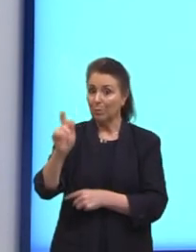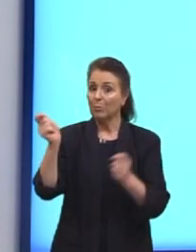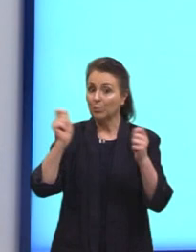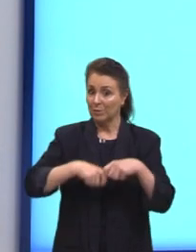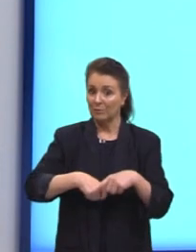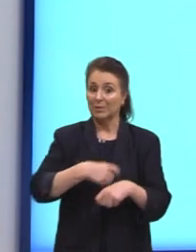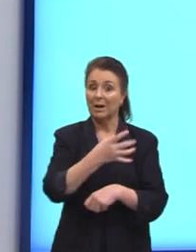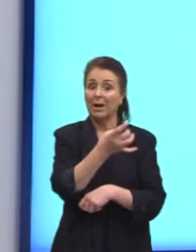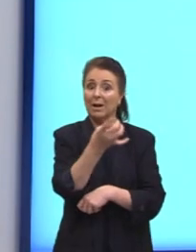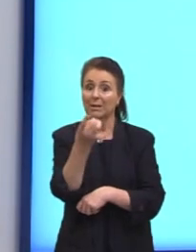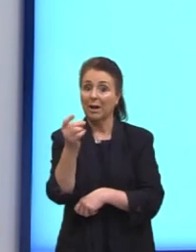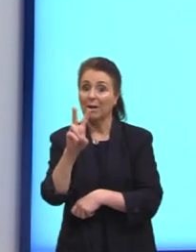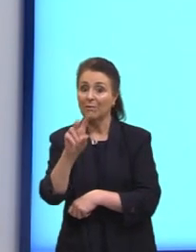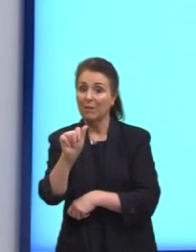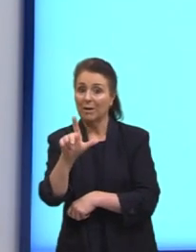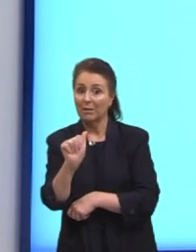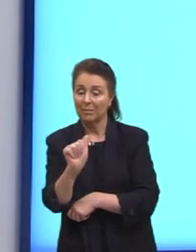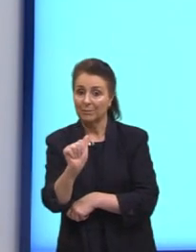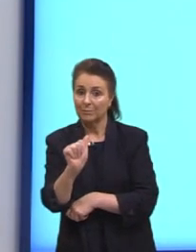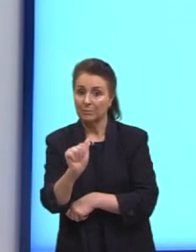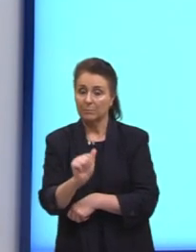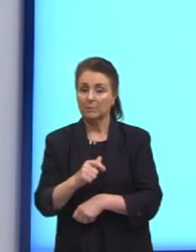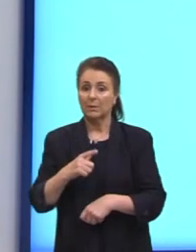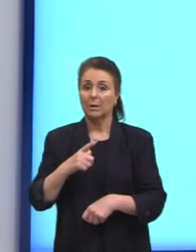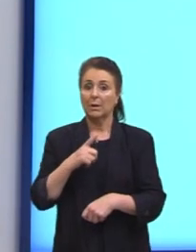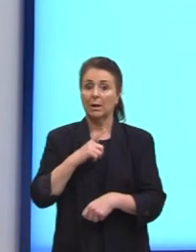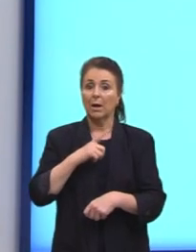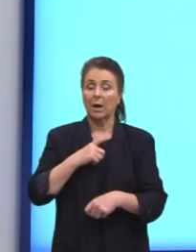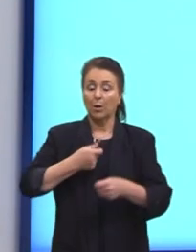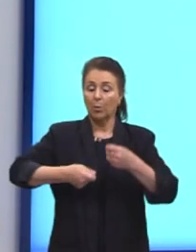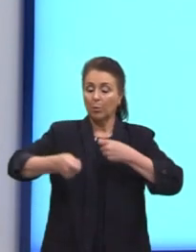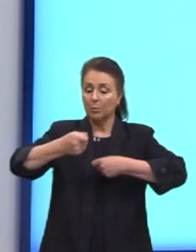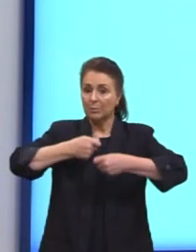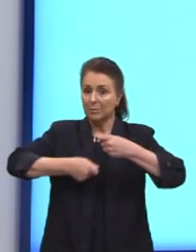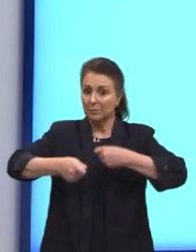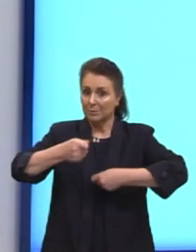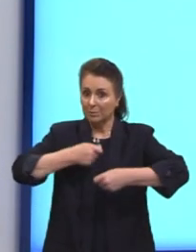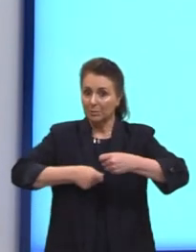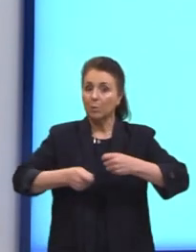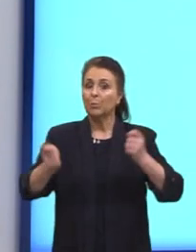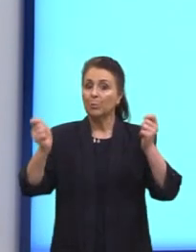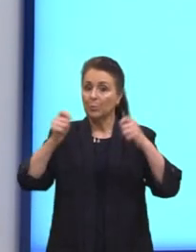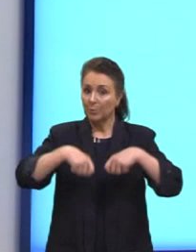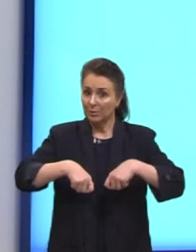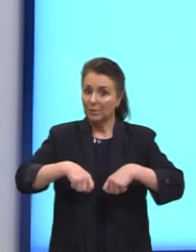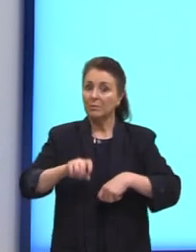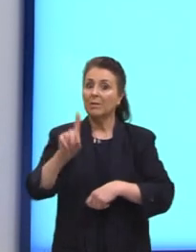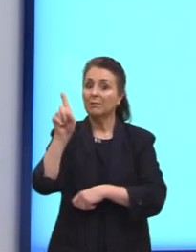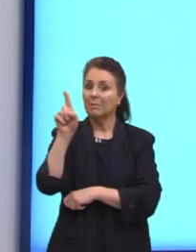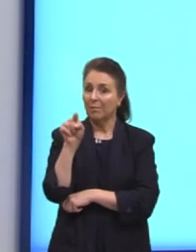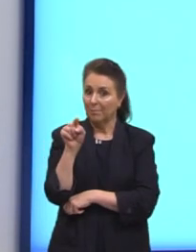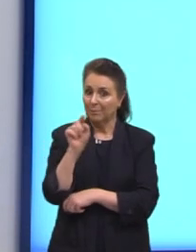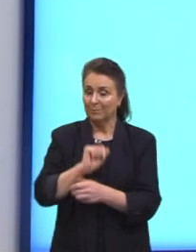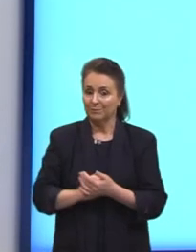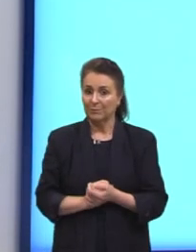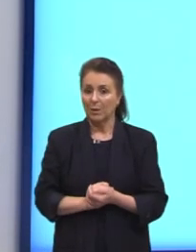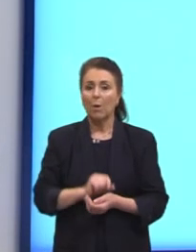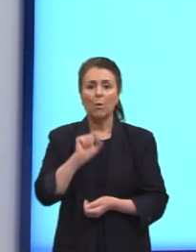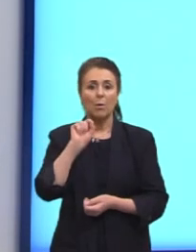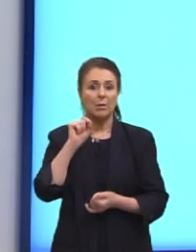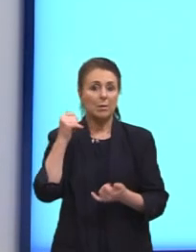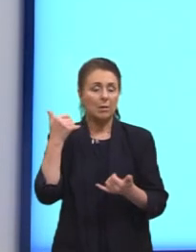uma das vagas. O número de comissões administrativas possíveis é O que que